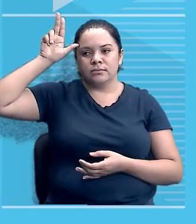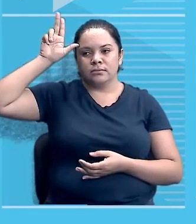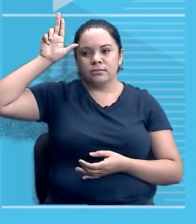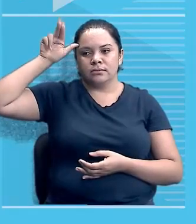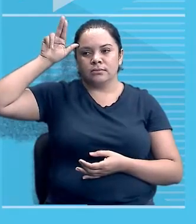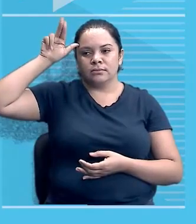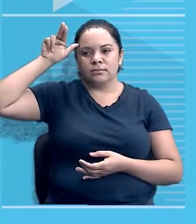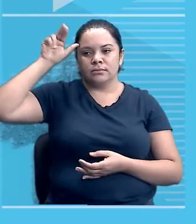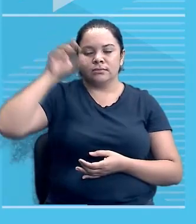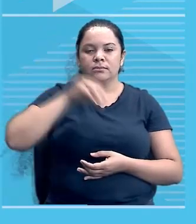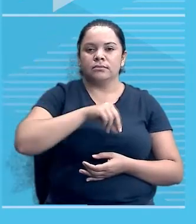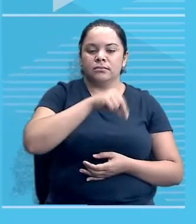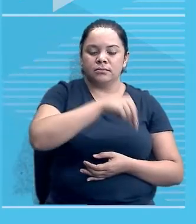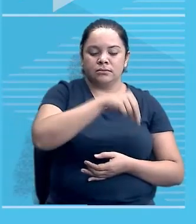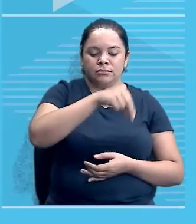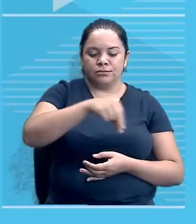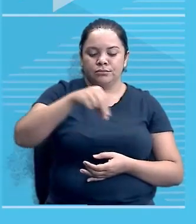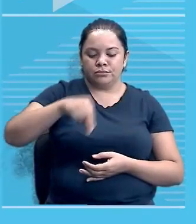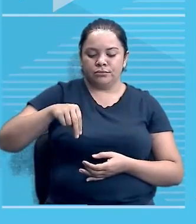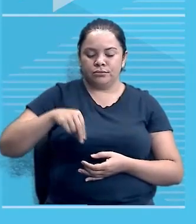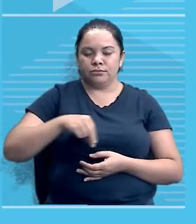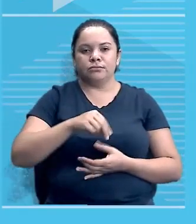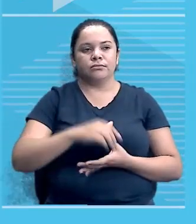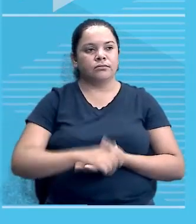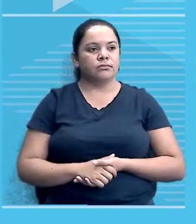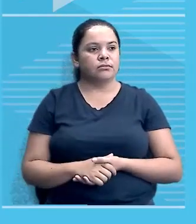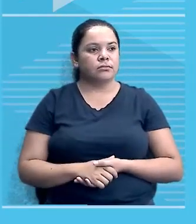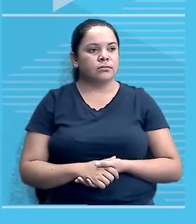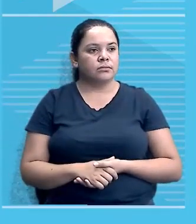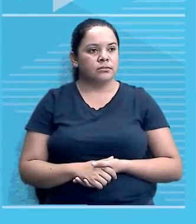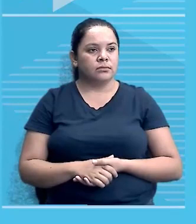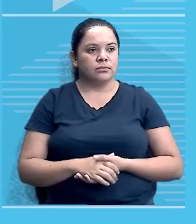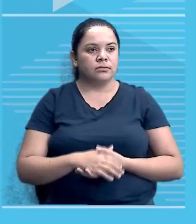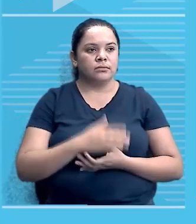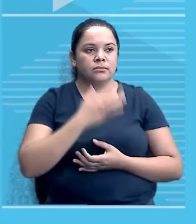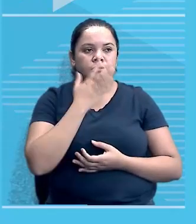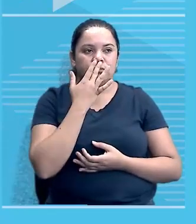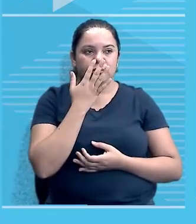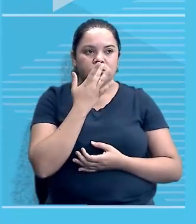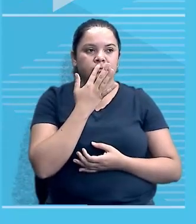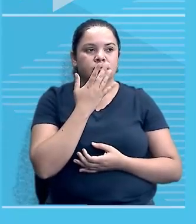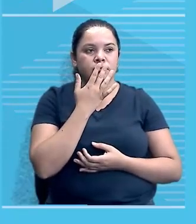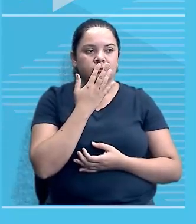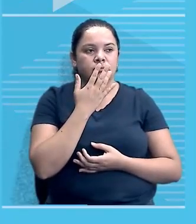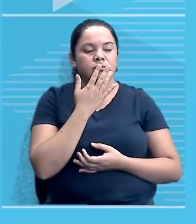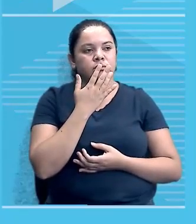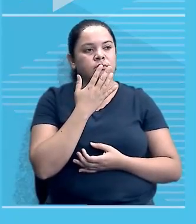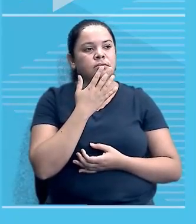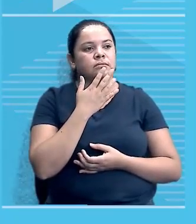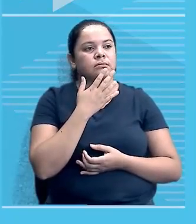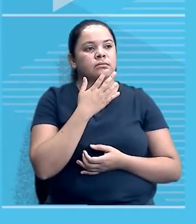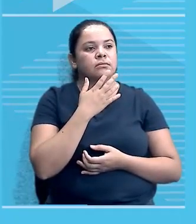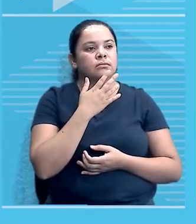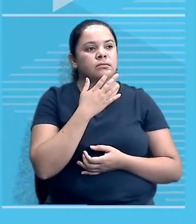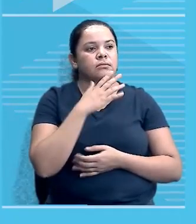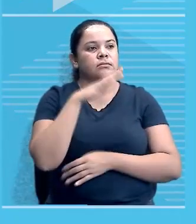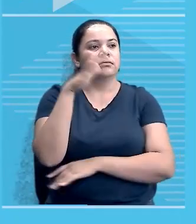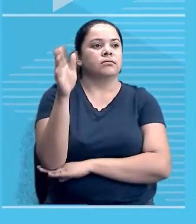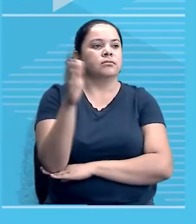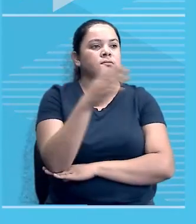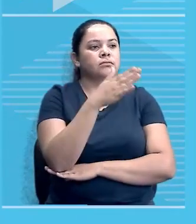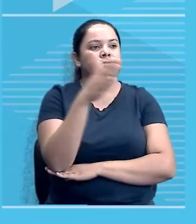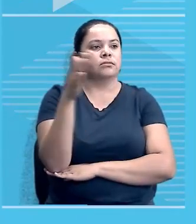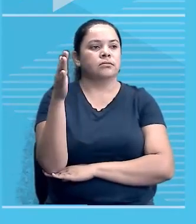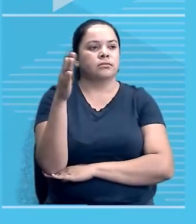cores dos Estados Unidos, movendo uma pecinha do tabuleiro. Do outro lado, uma